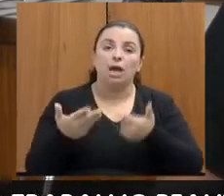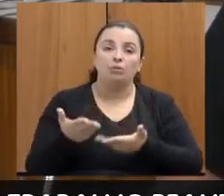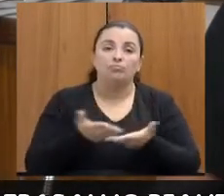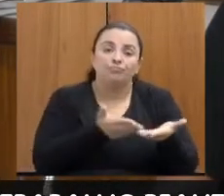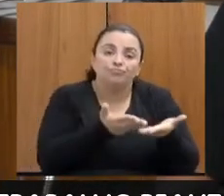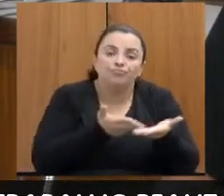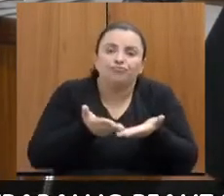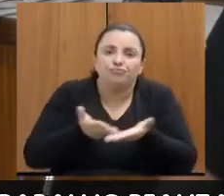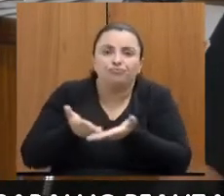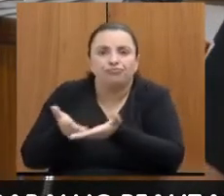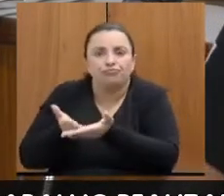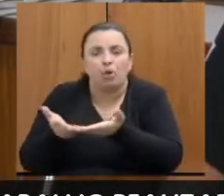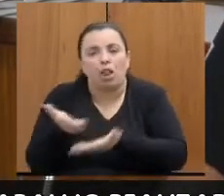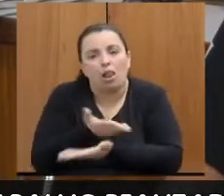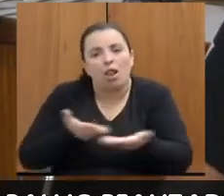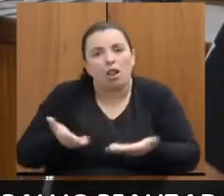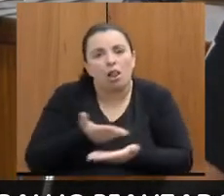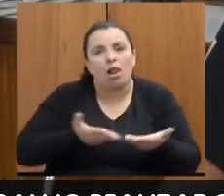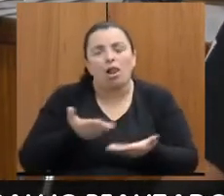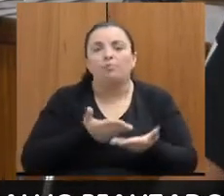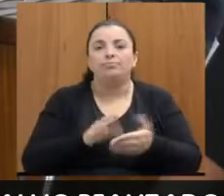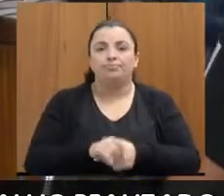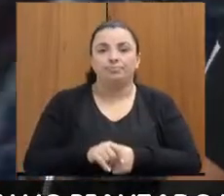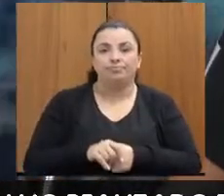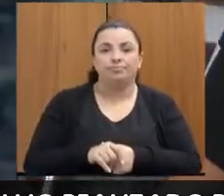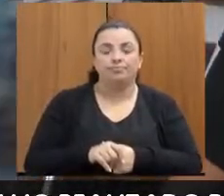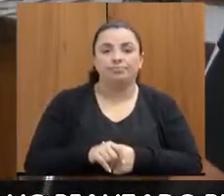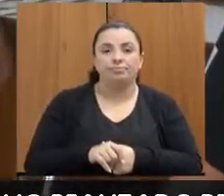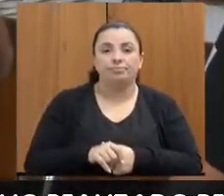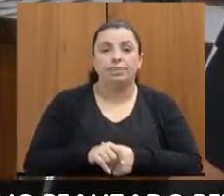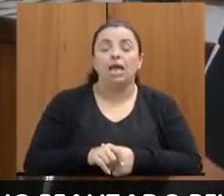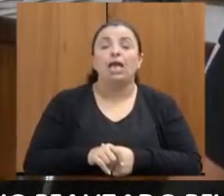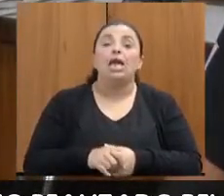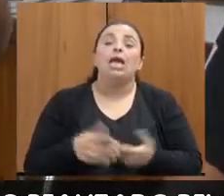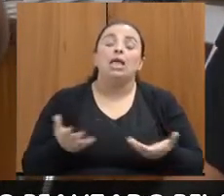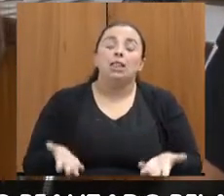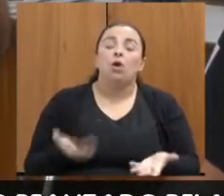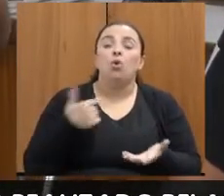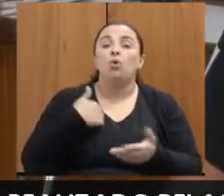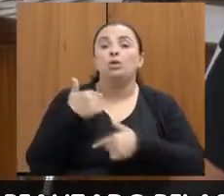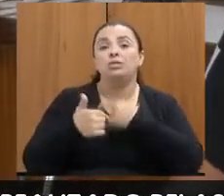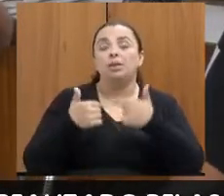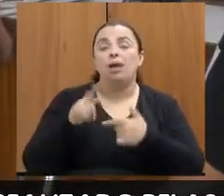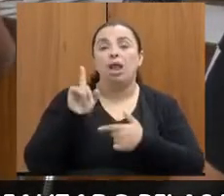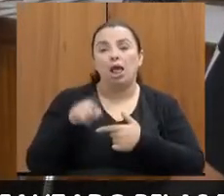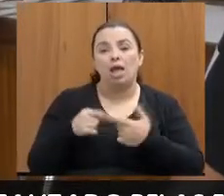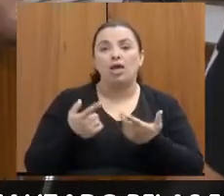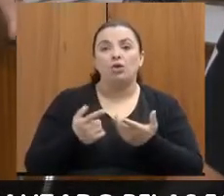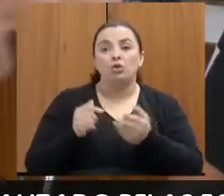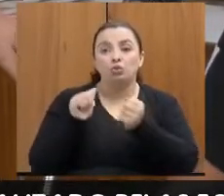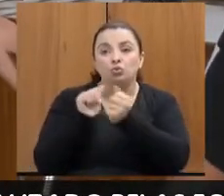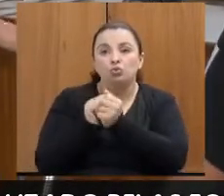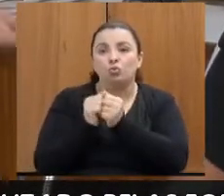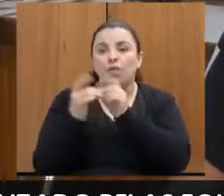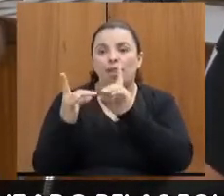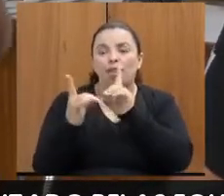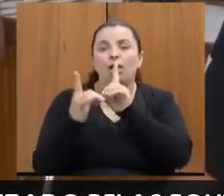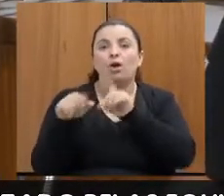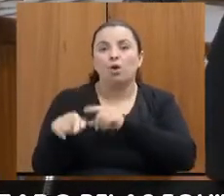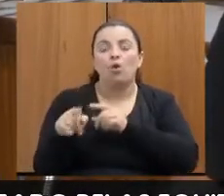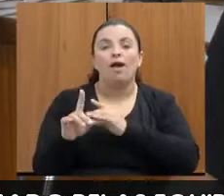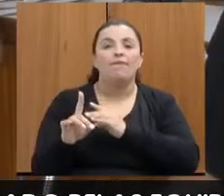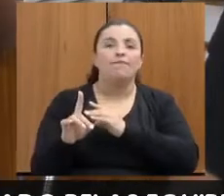A gente faz ou papelzinho com a vítima ou via WhatsApp. A gente acabou criando grupos com, por exemplo, um grupo, eu e Roberto, correta